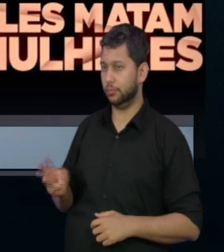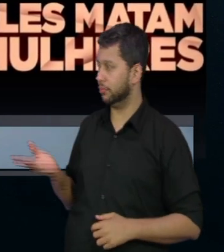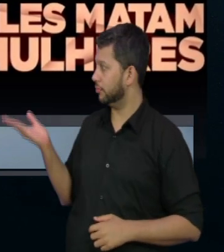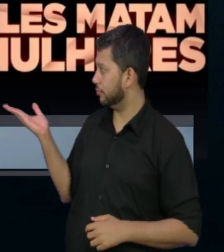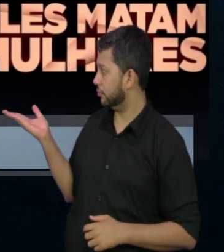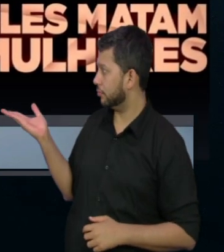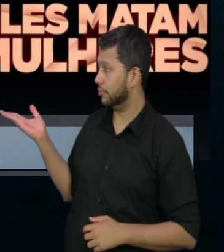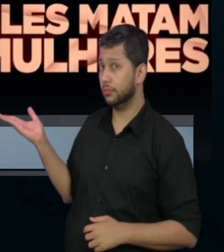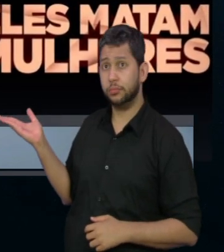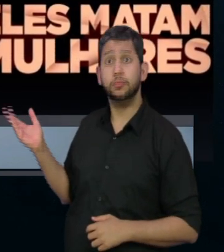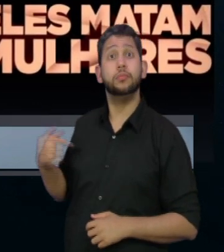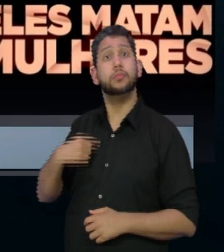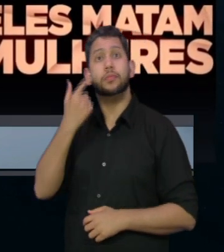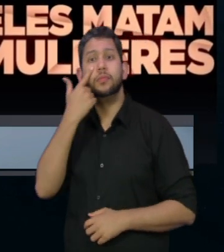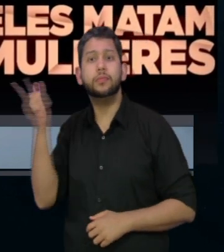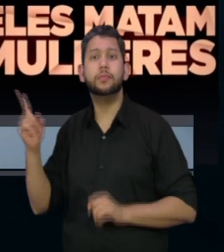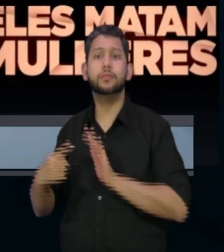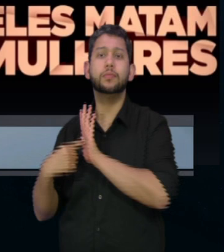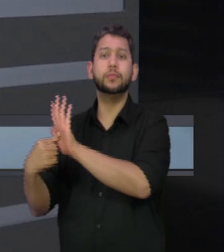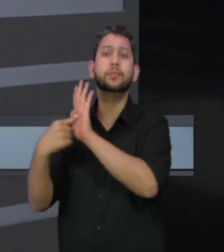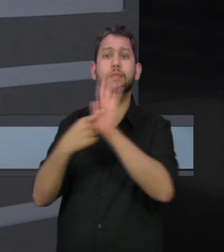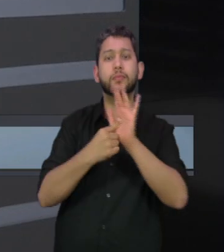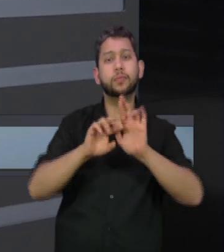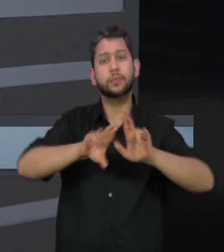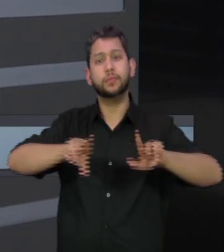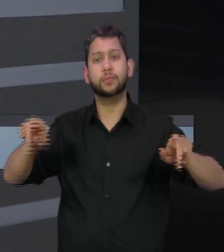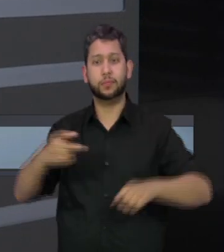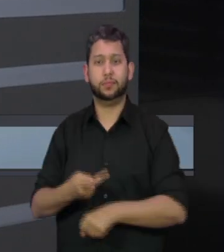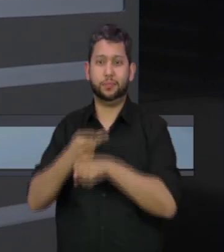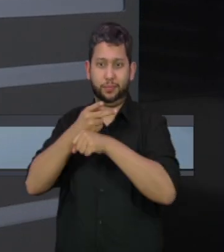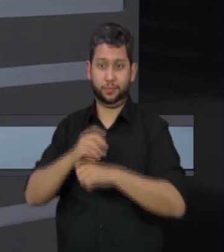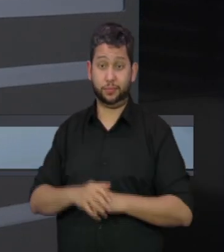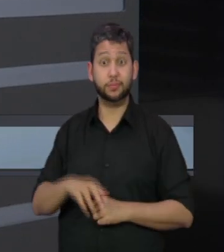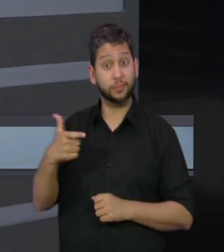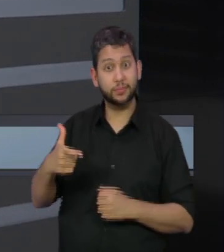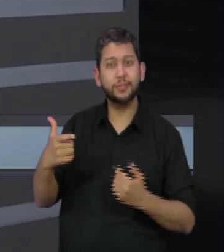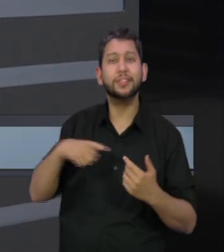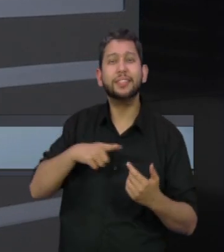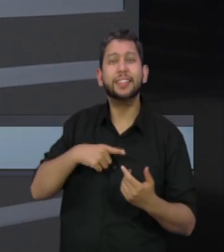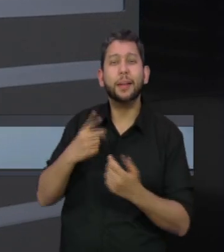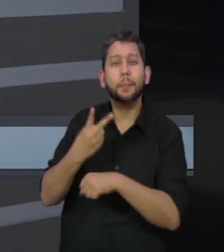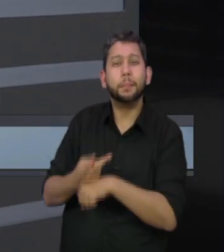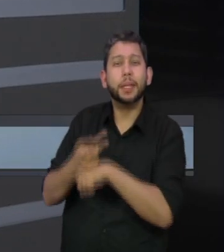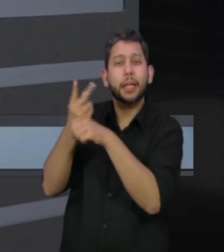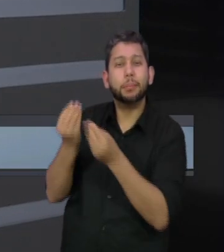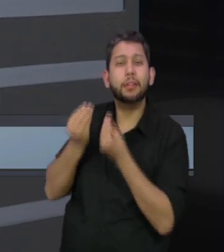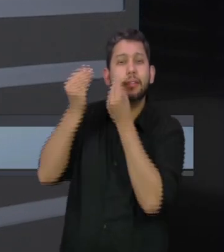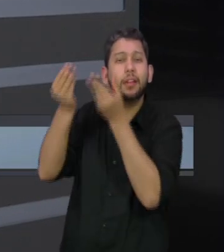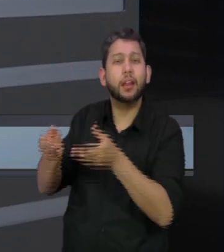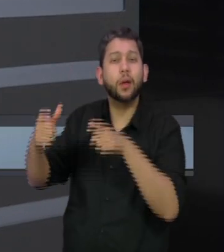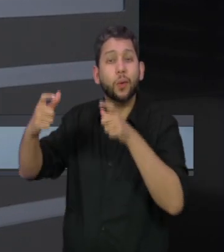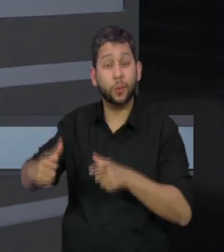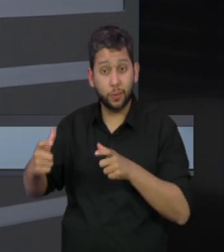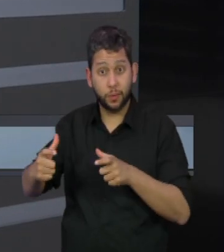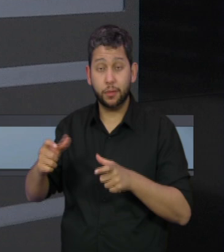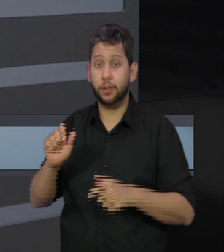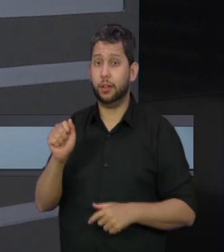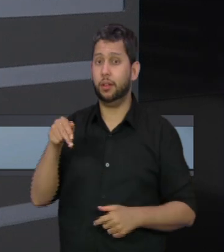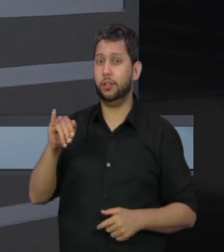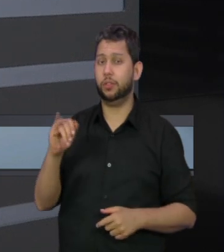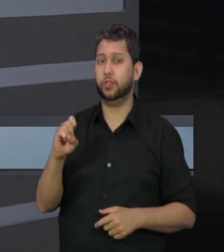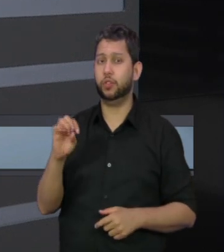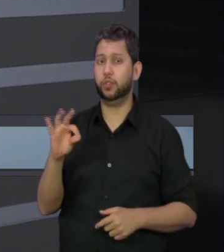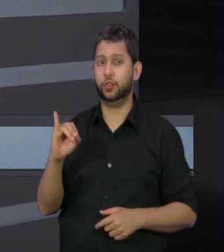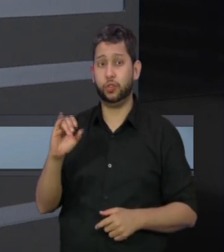possível conhecer os outros trabalhos premiados. A transmissão da cerimônia de entrega do Prêmio Vladimir Herzog de Anistia e Direitos